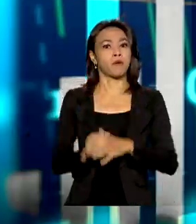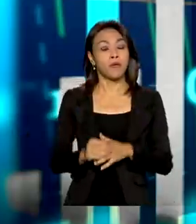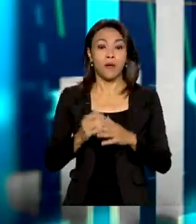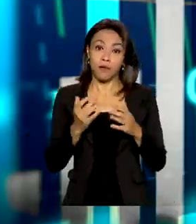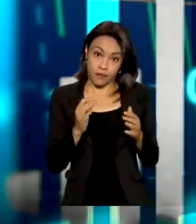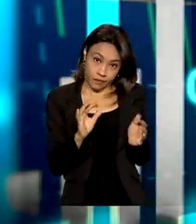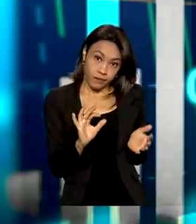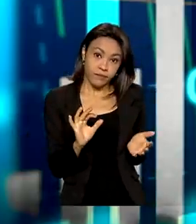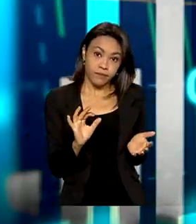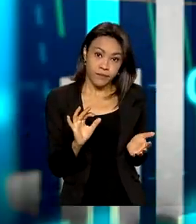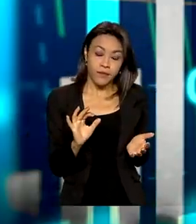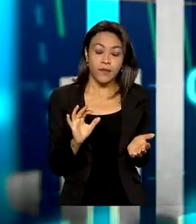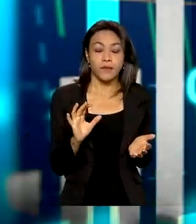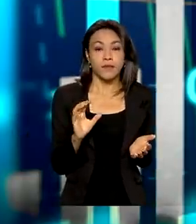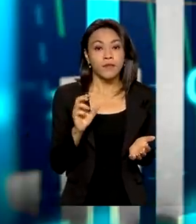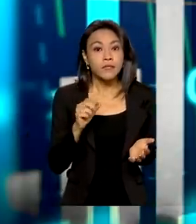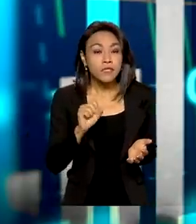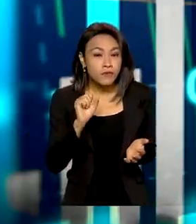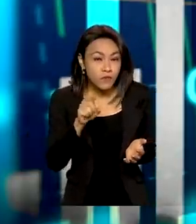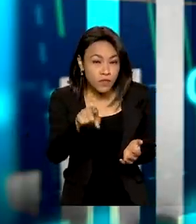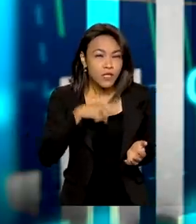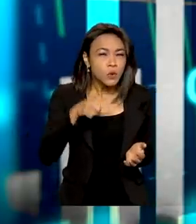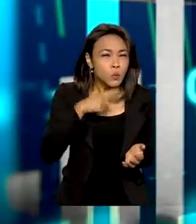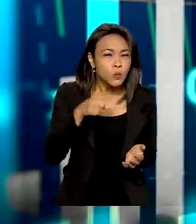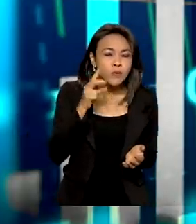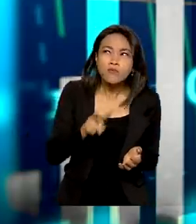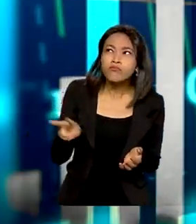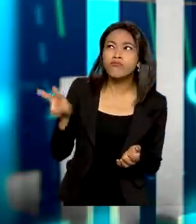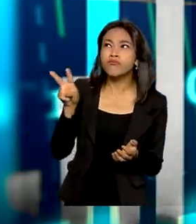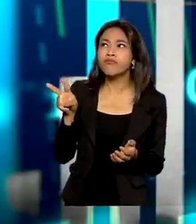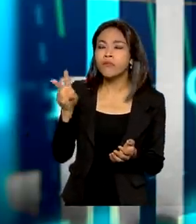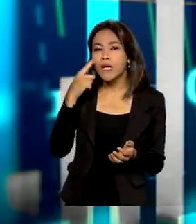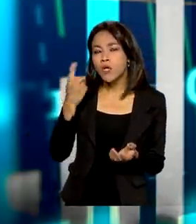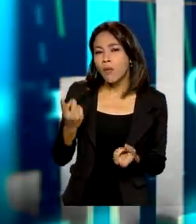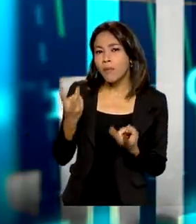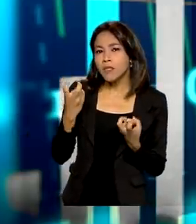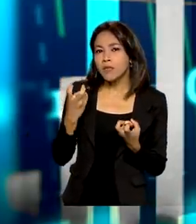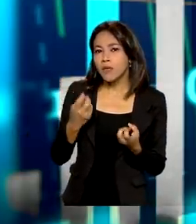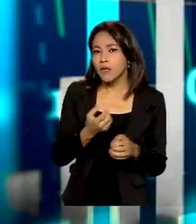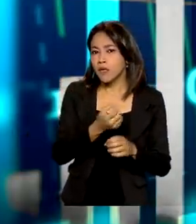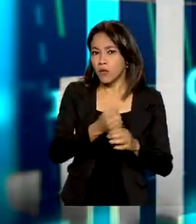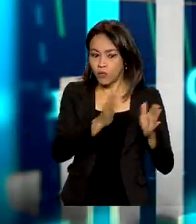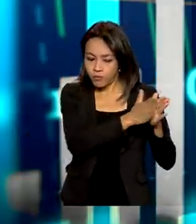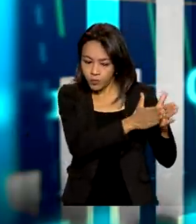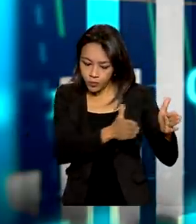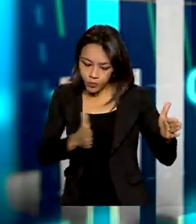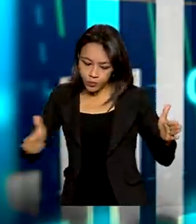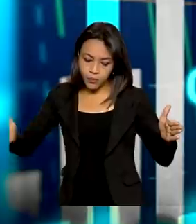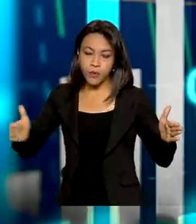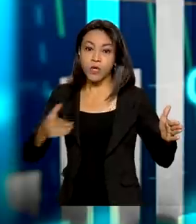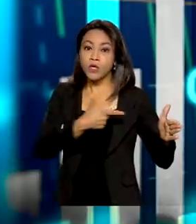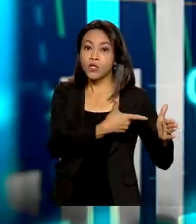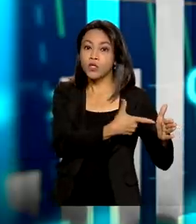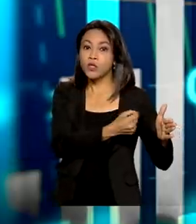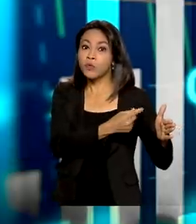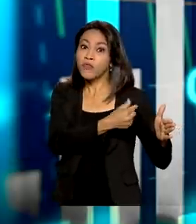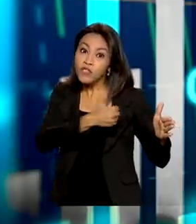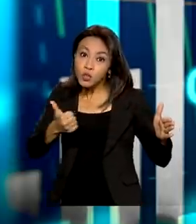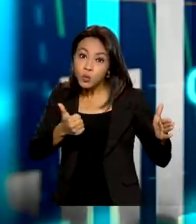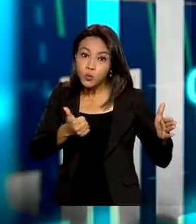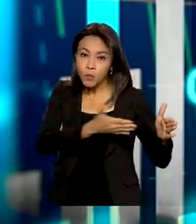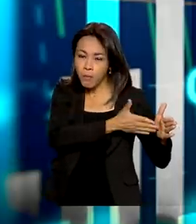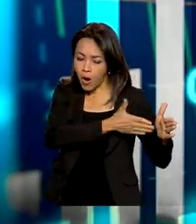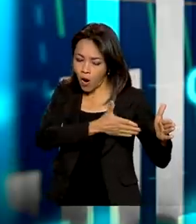indivíduo tenha uma dúvida sobre isso, basta observar a arrecadação no ano todo. Em 2021 inteiro,